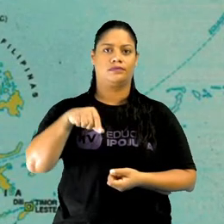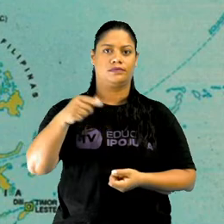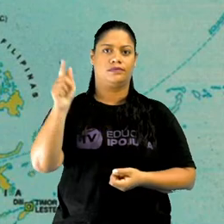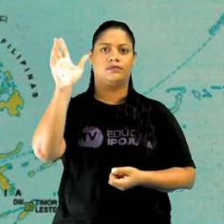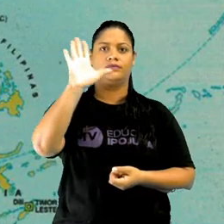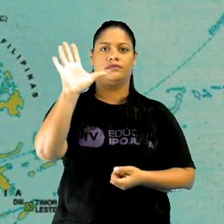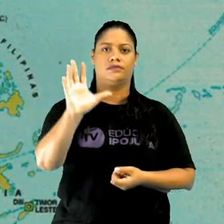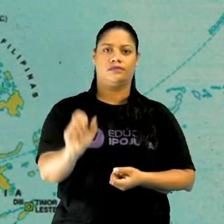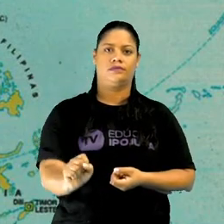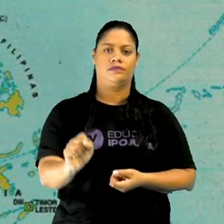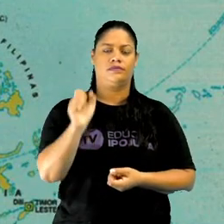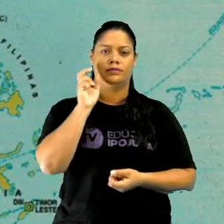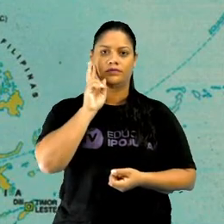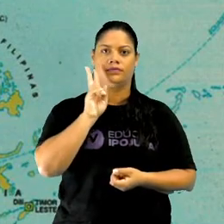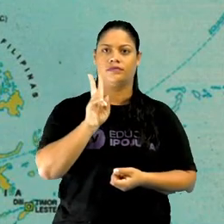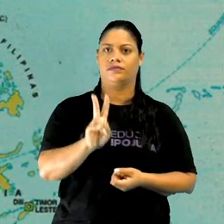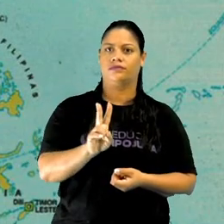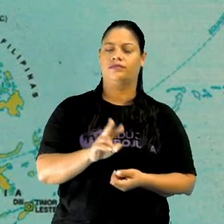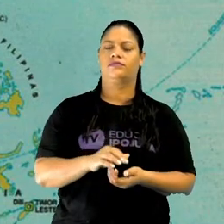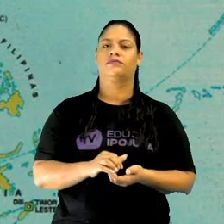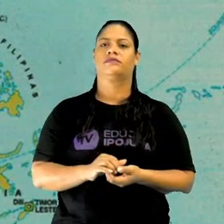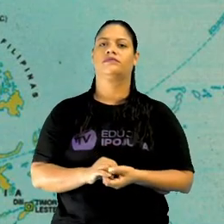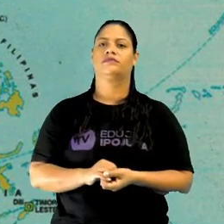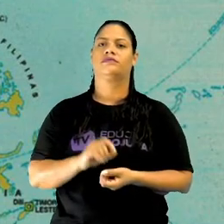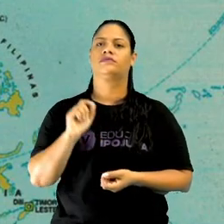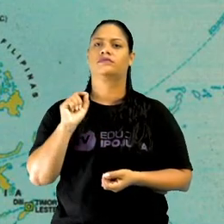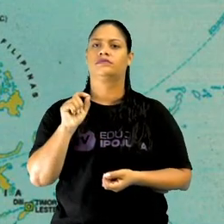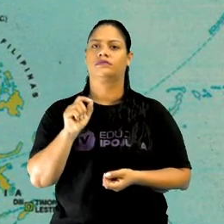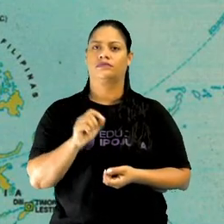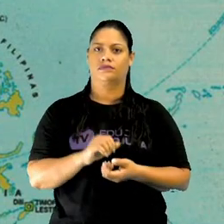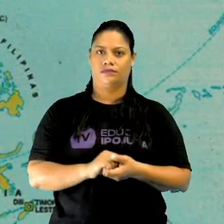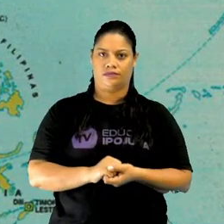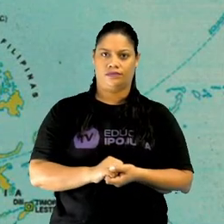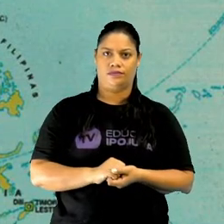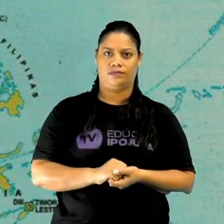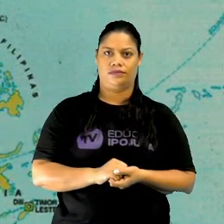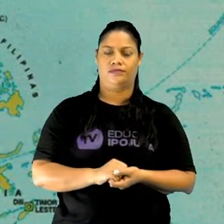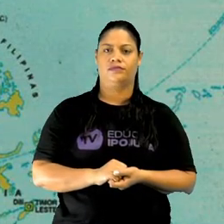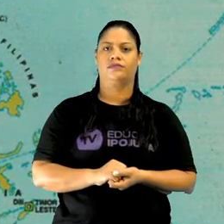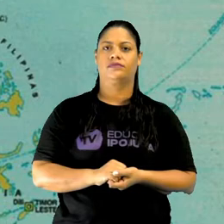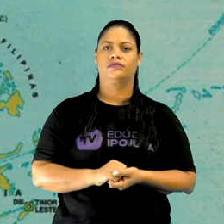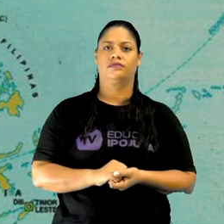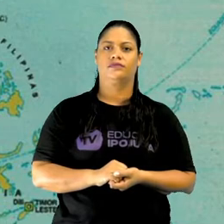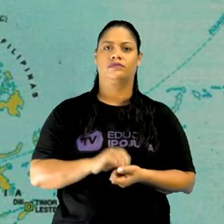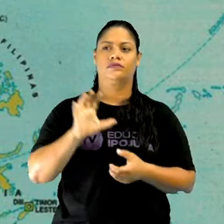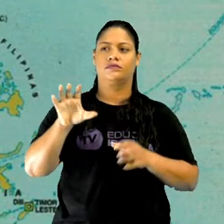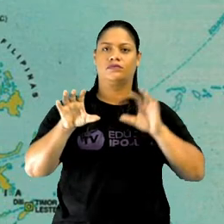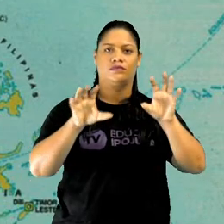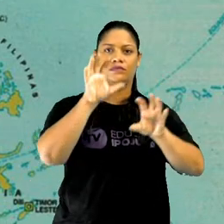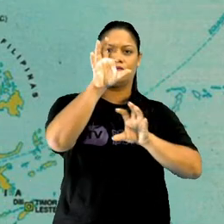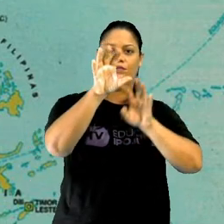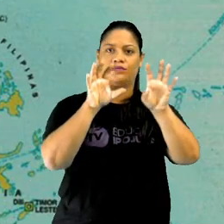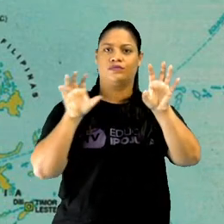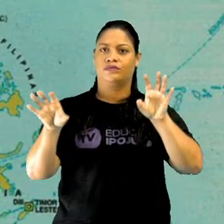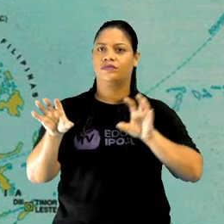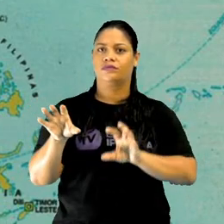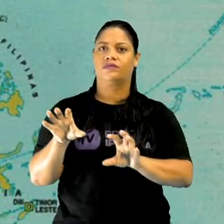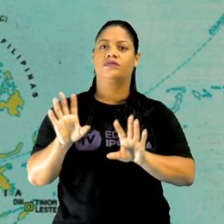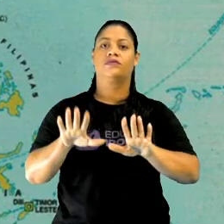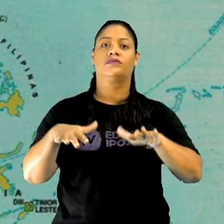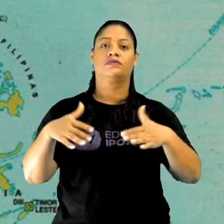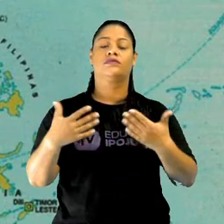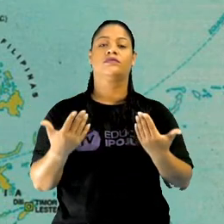que a gente está vendo, a gente fala agora sobre a questão da regionalização. A gente tem aqui as